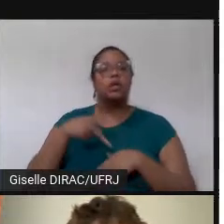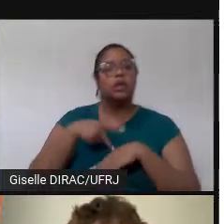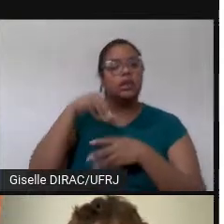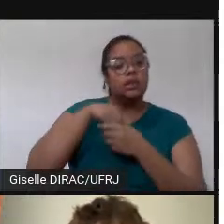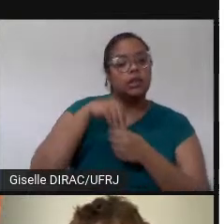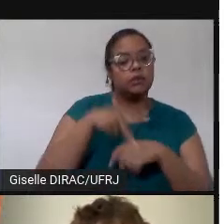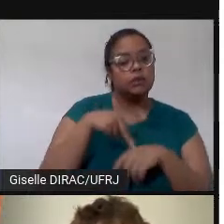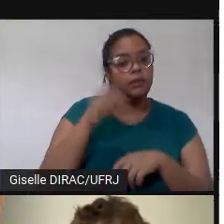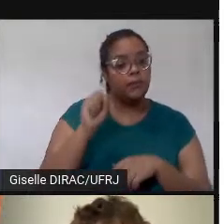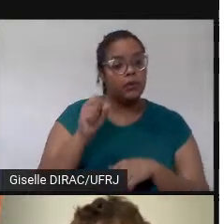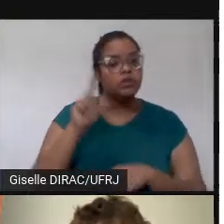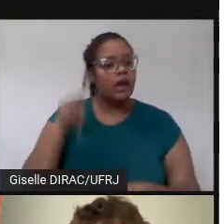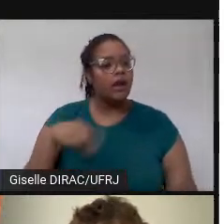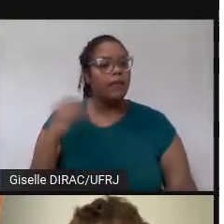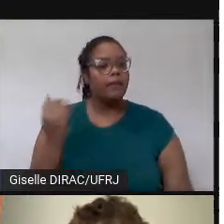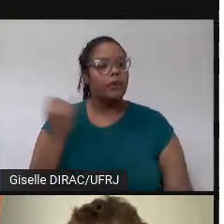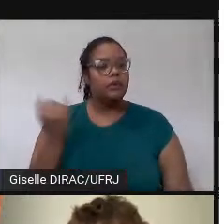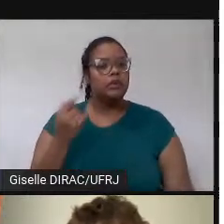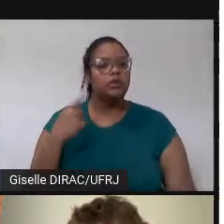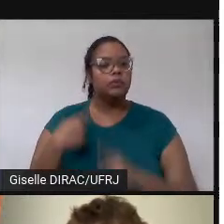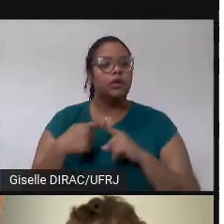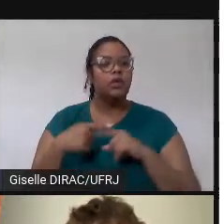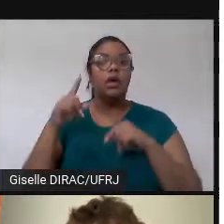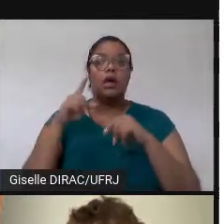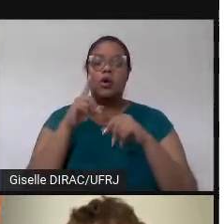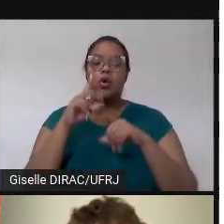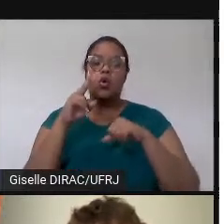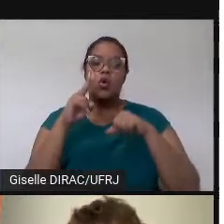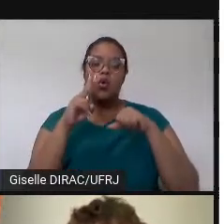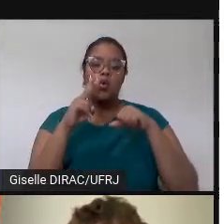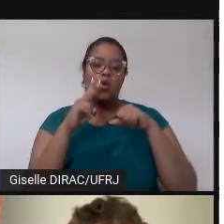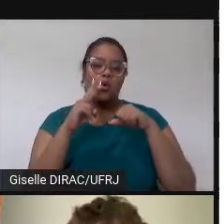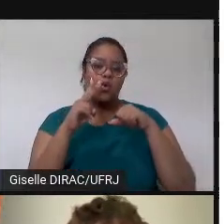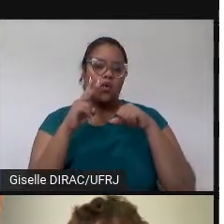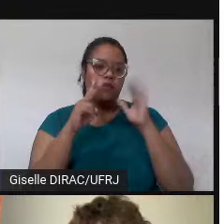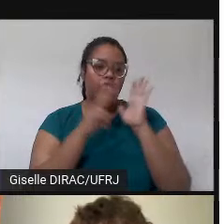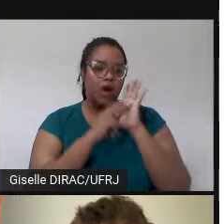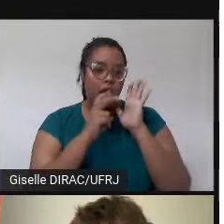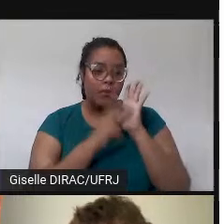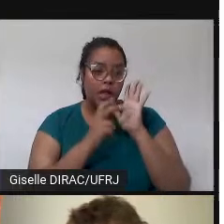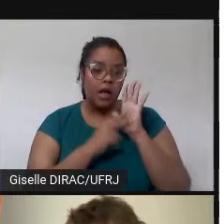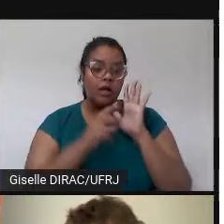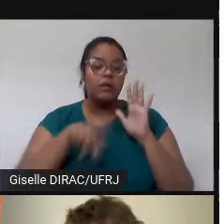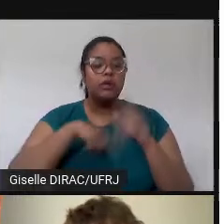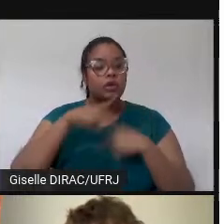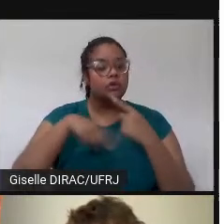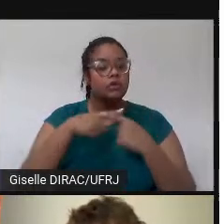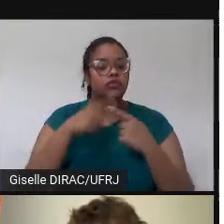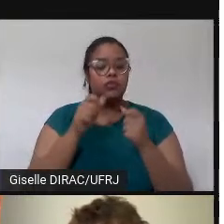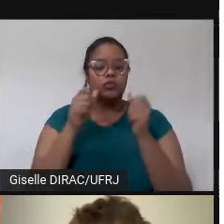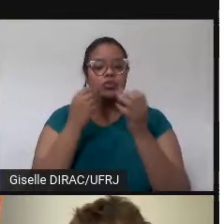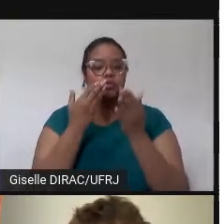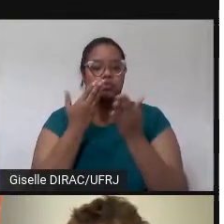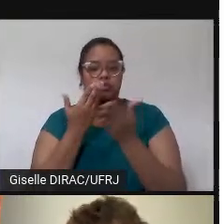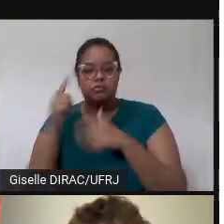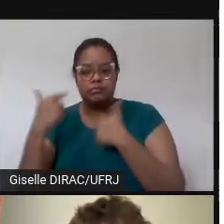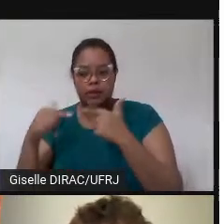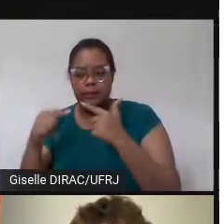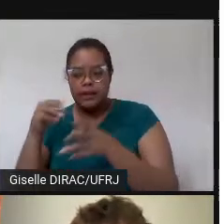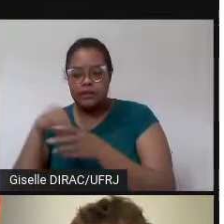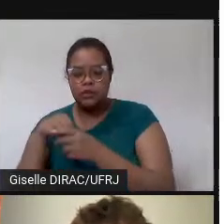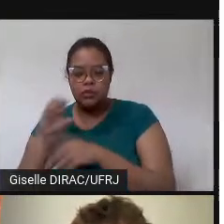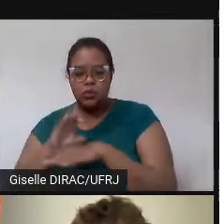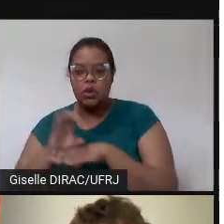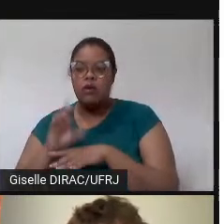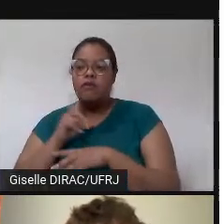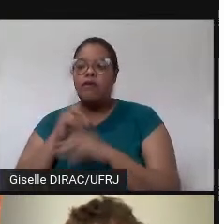Isso é importante, porque aí o vocabulário que a gente vai trabalhar durante o curso vai ter por base as áreas